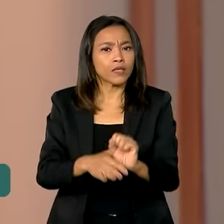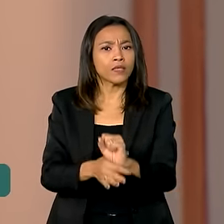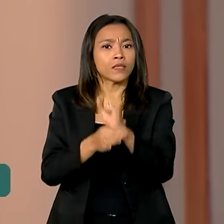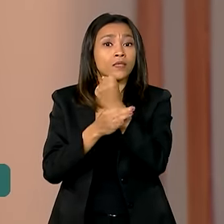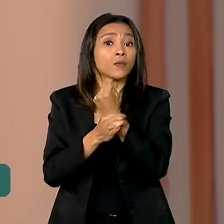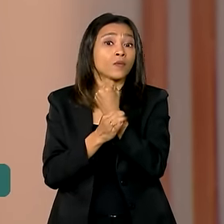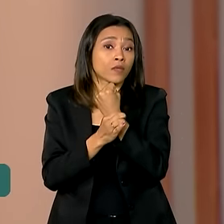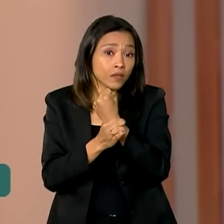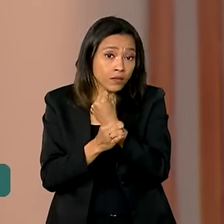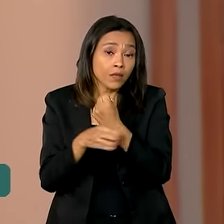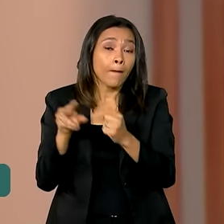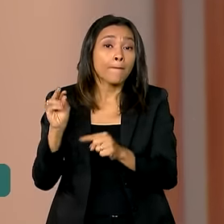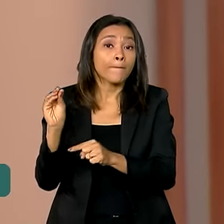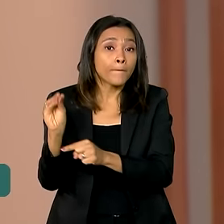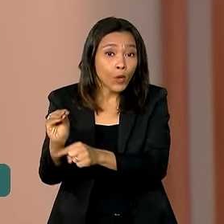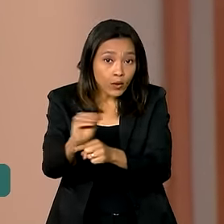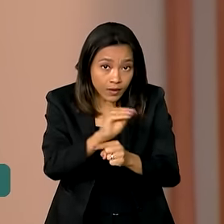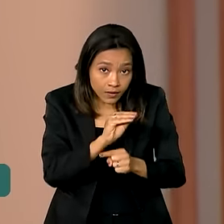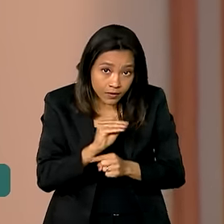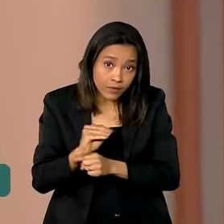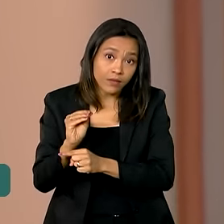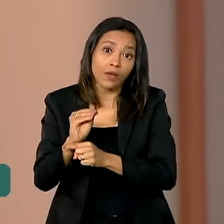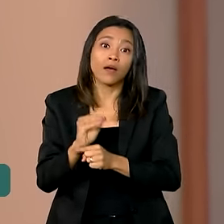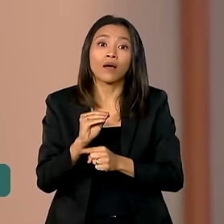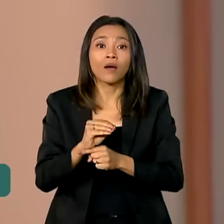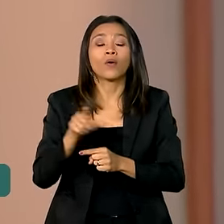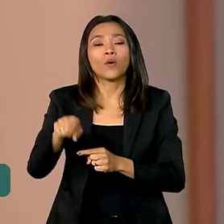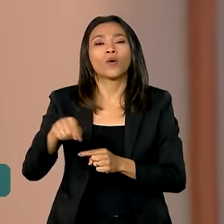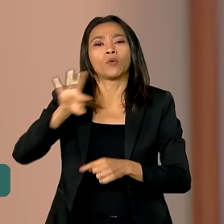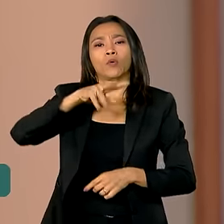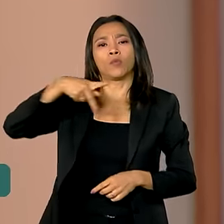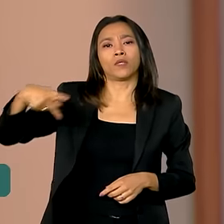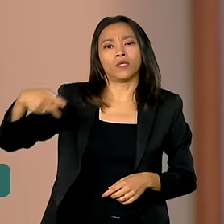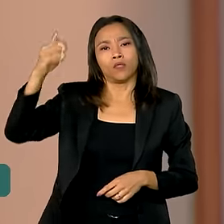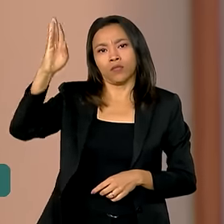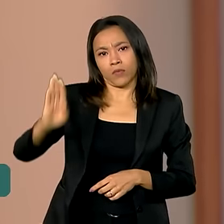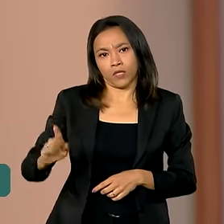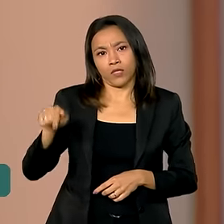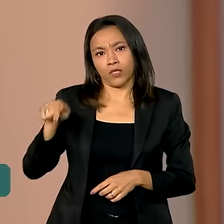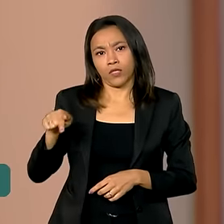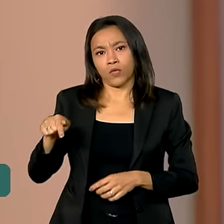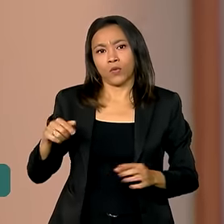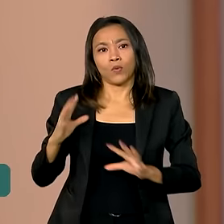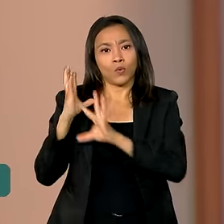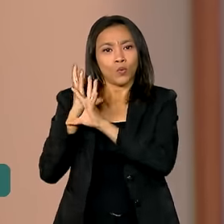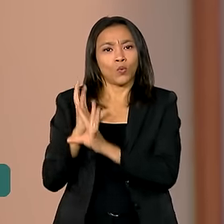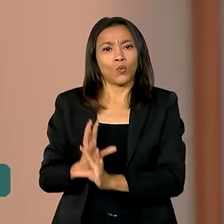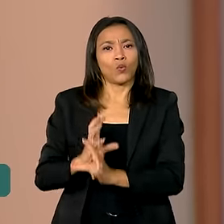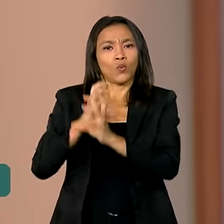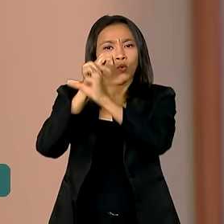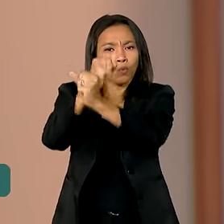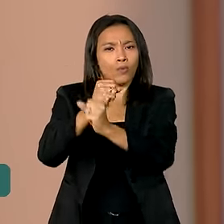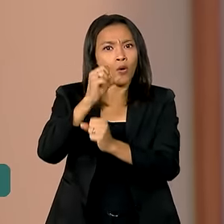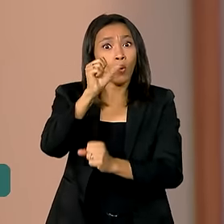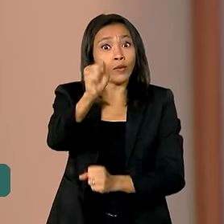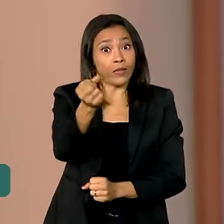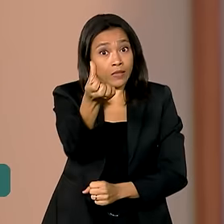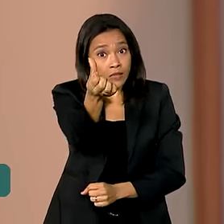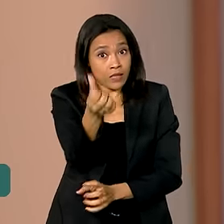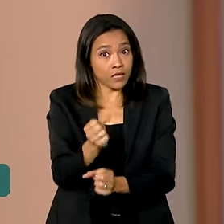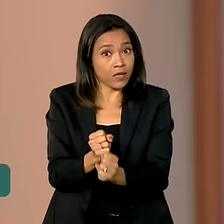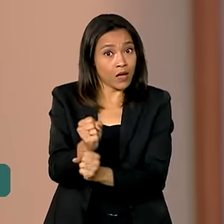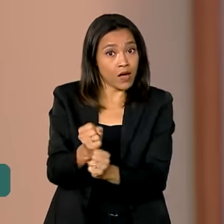responsável pela proteção e escolta da presidência da República, completou 86 anos. Esse setor também